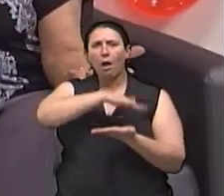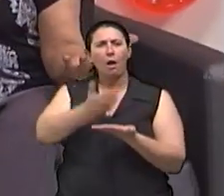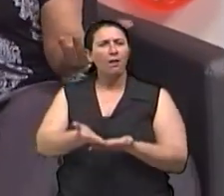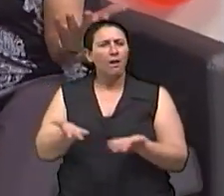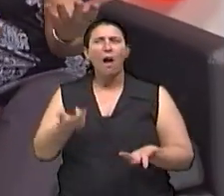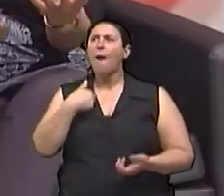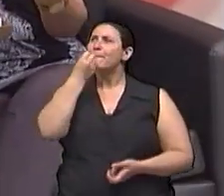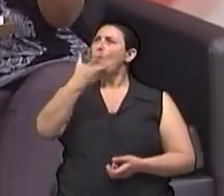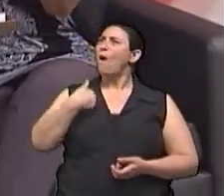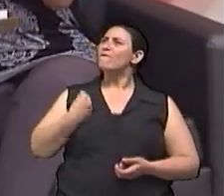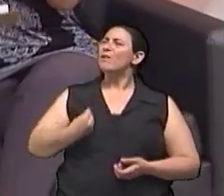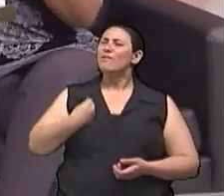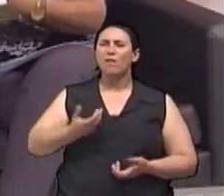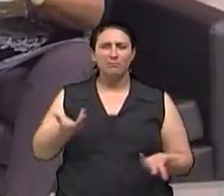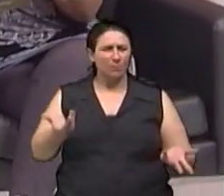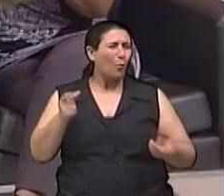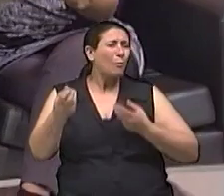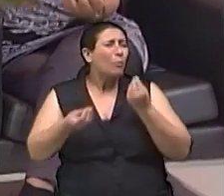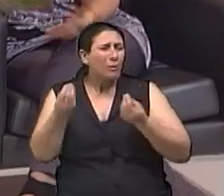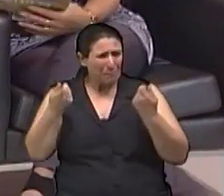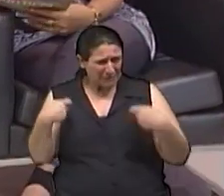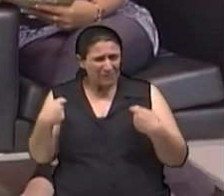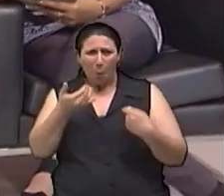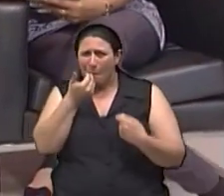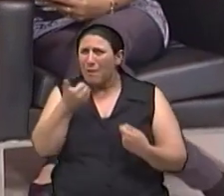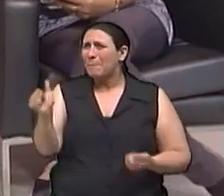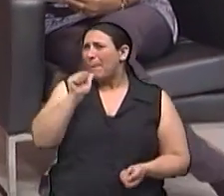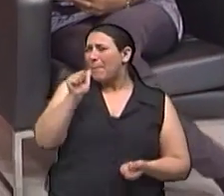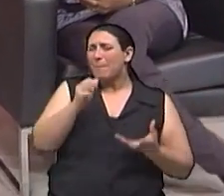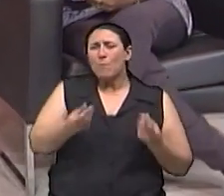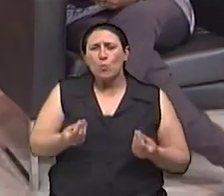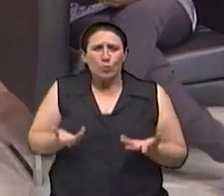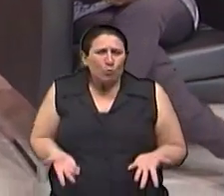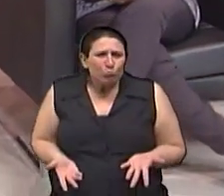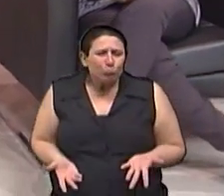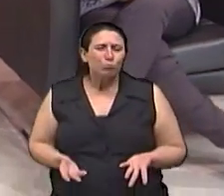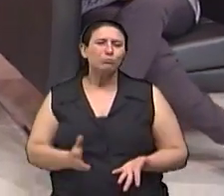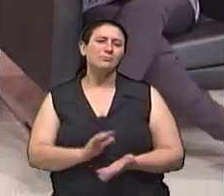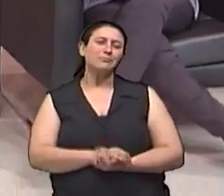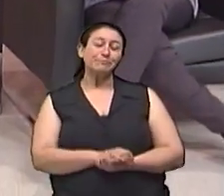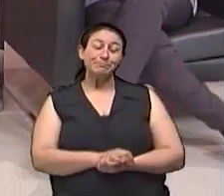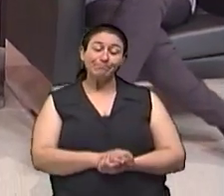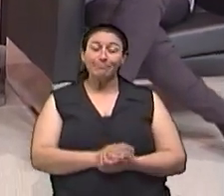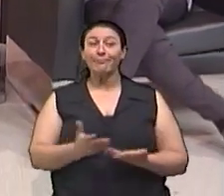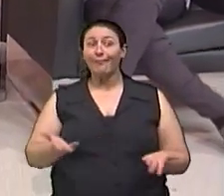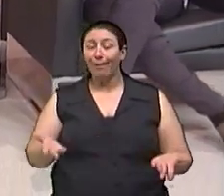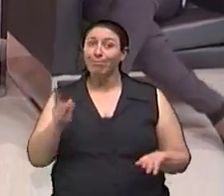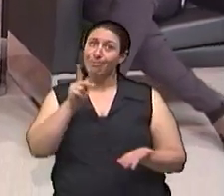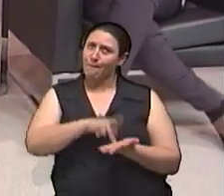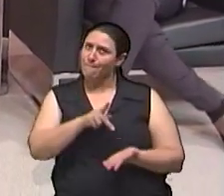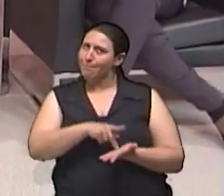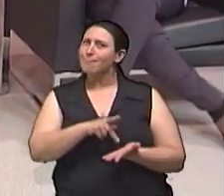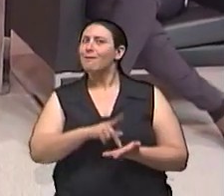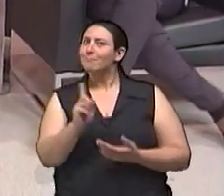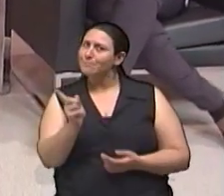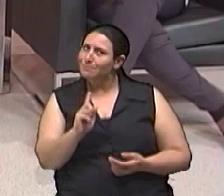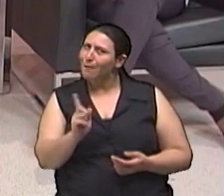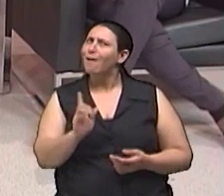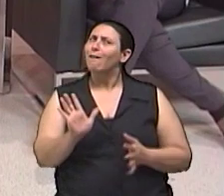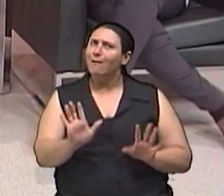viva no Natal Mas será que eu preciso comer tanto e beber tanto? Eu creio que não, Isabela? precisaria, né?